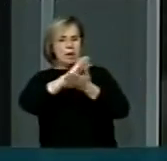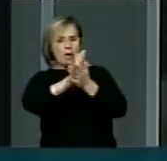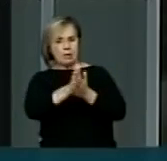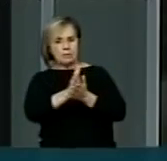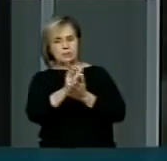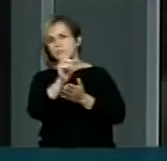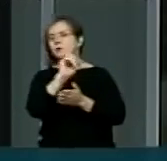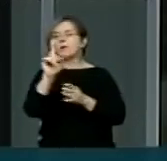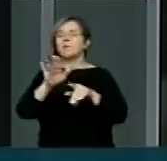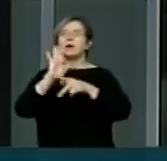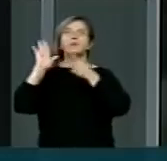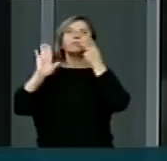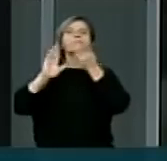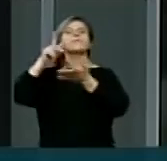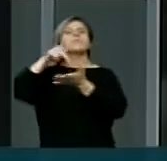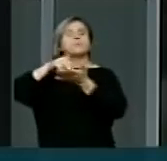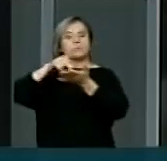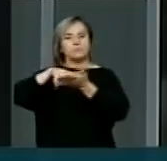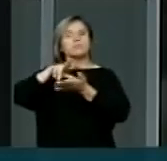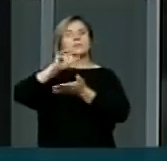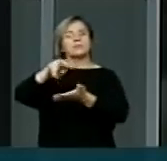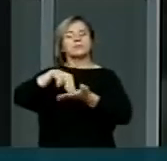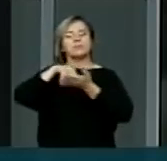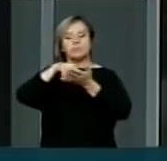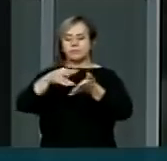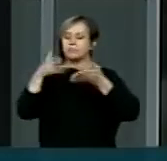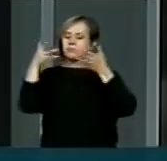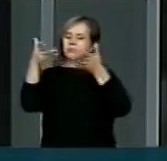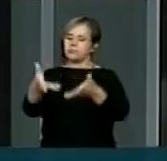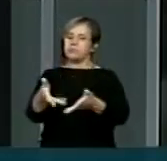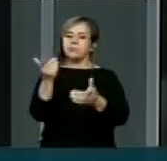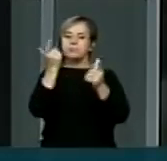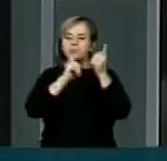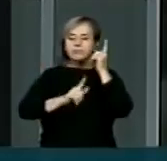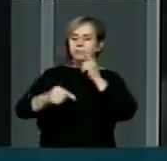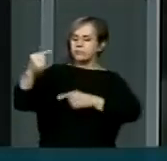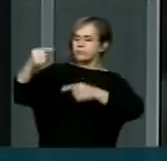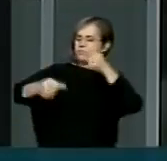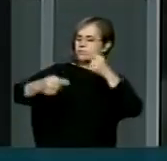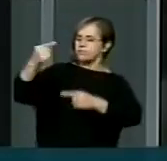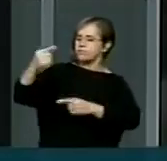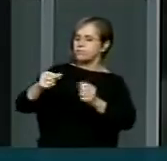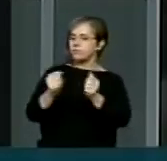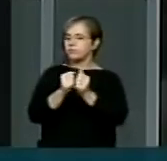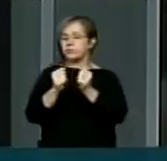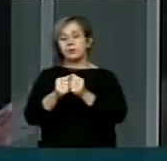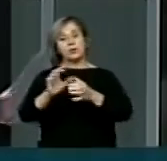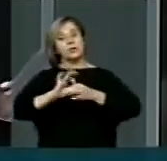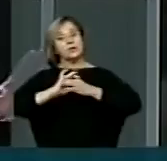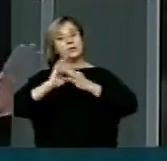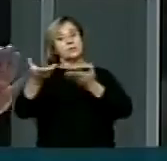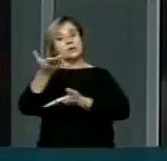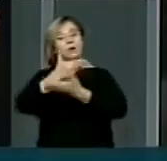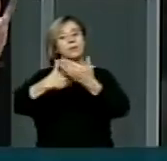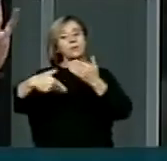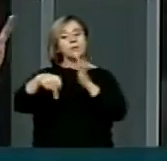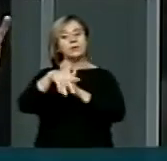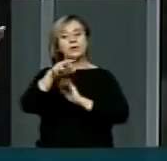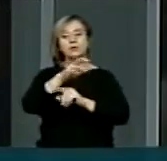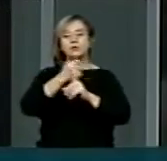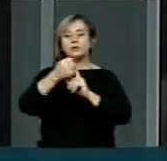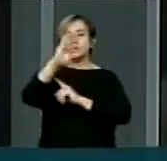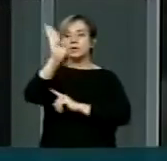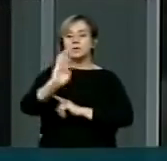É uma candidatura que vem verdadeiramente para poder ir para as urnas, para ser competitiva e para ficar à disposição da sociedade brasileira. O